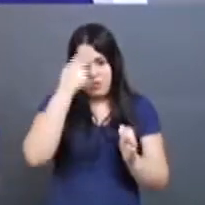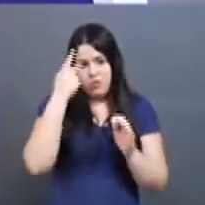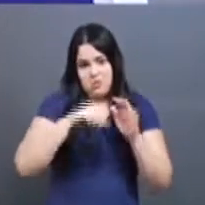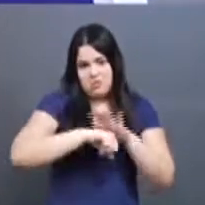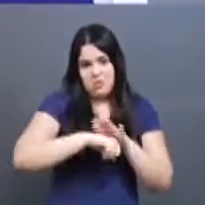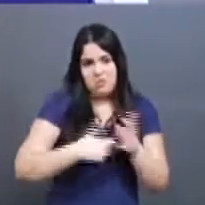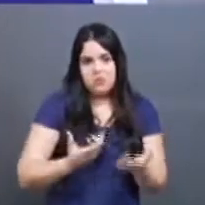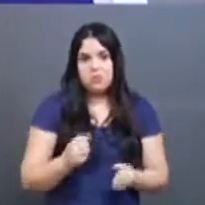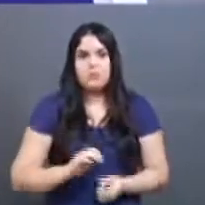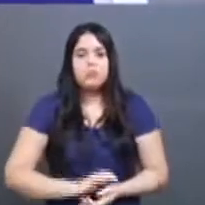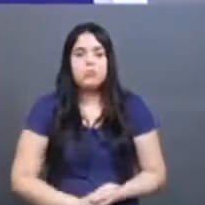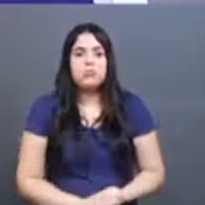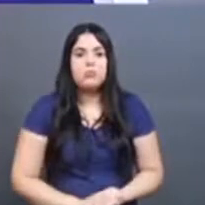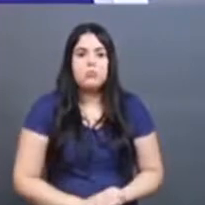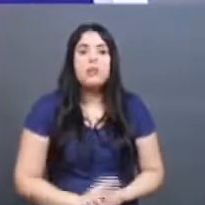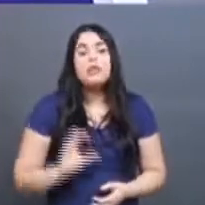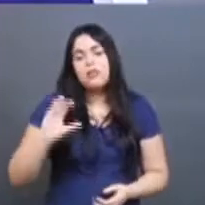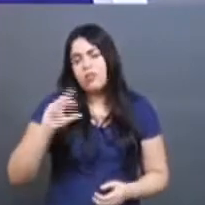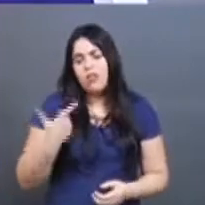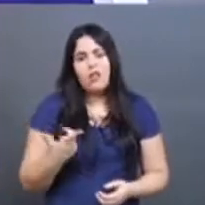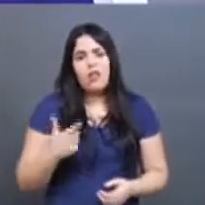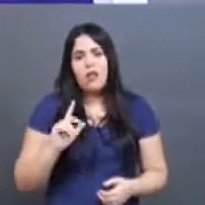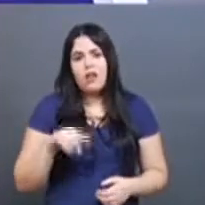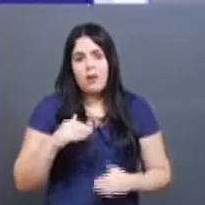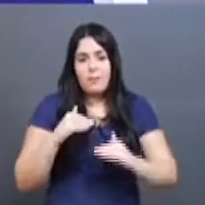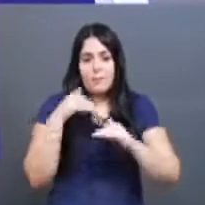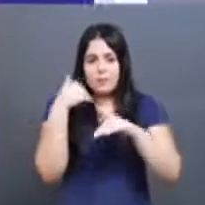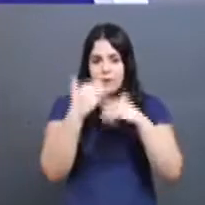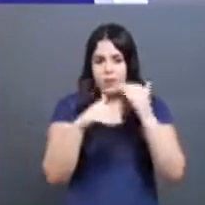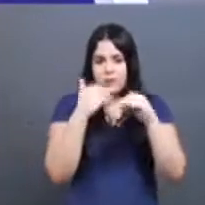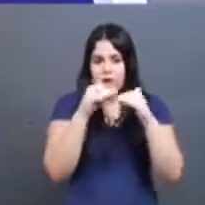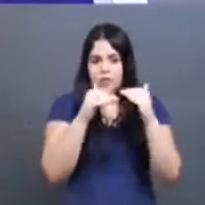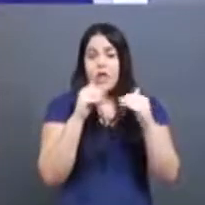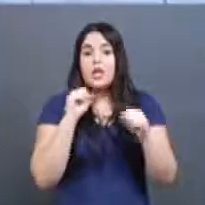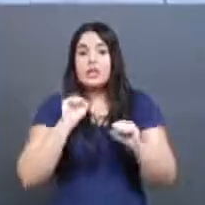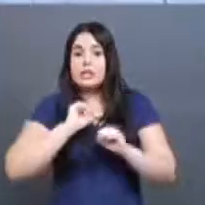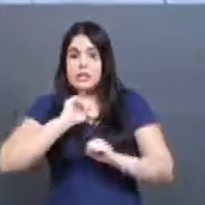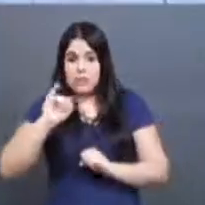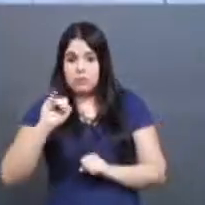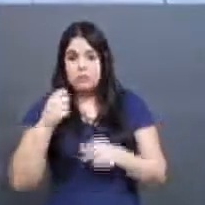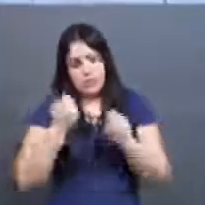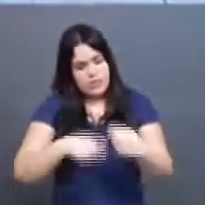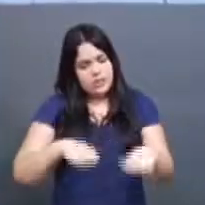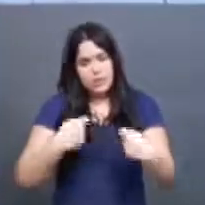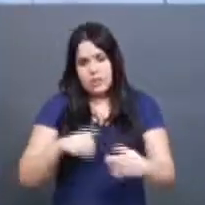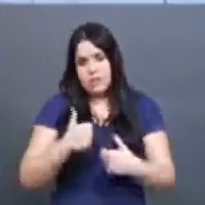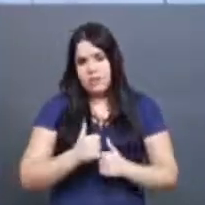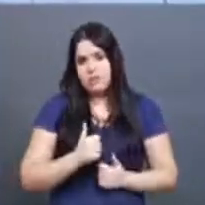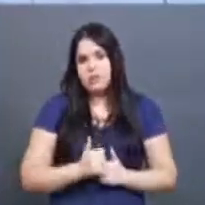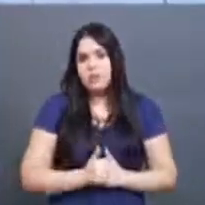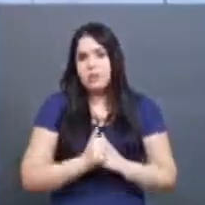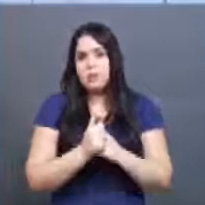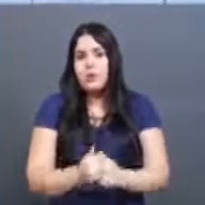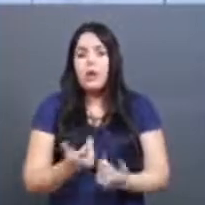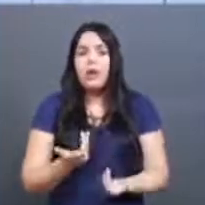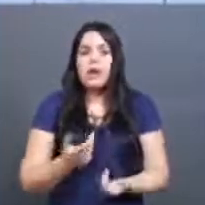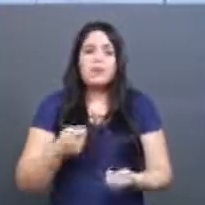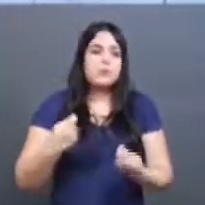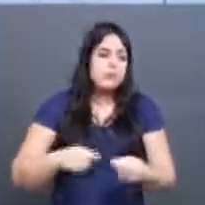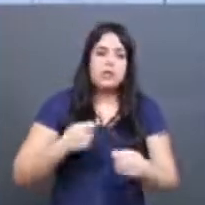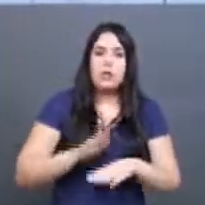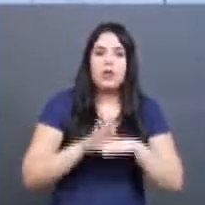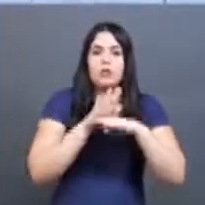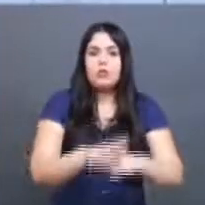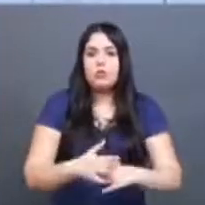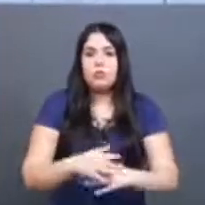Como a gente falou agora há pouco, é um processo. Se for acompanhado, for tratado. Precisa ser, sabe? Precisa ser contido isso. Alguém precisa